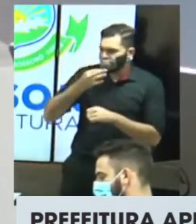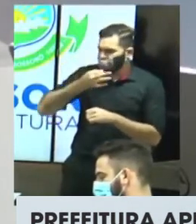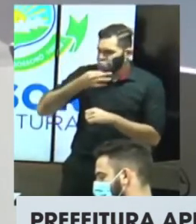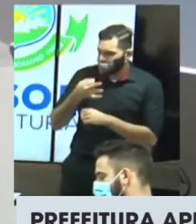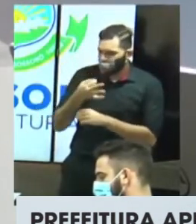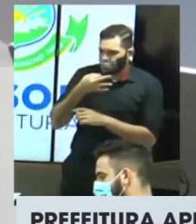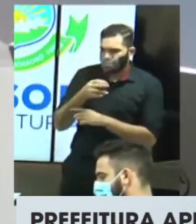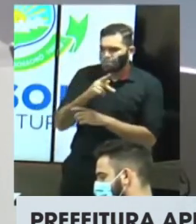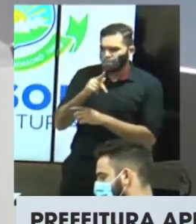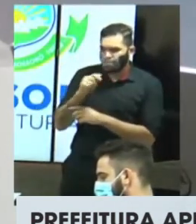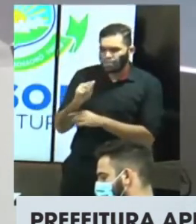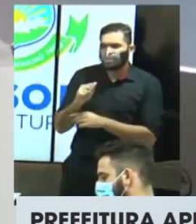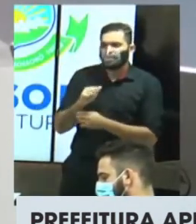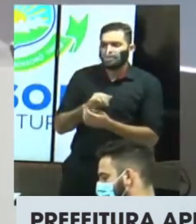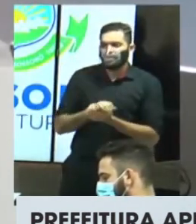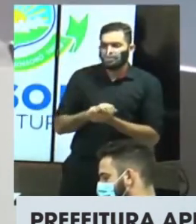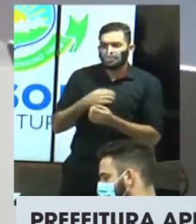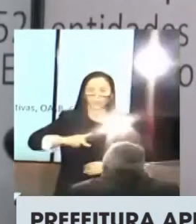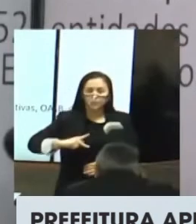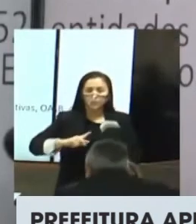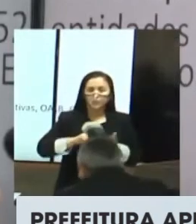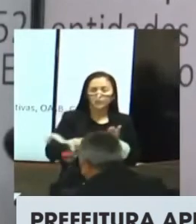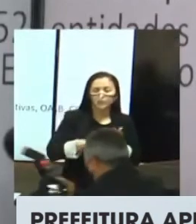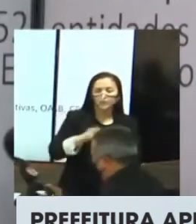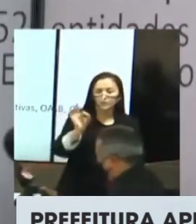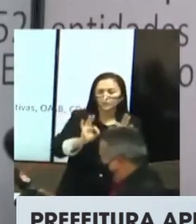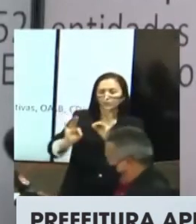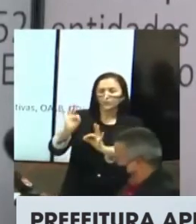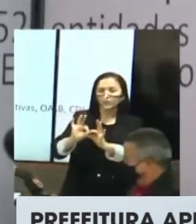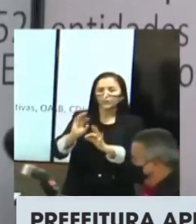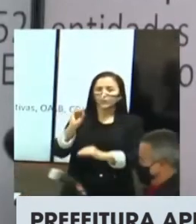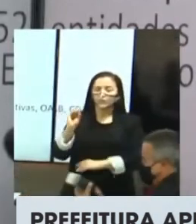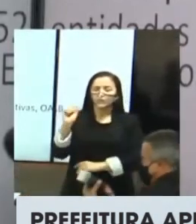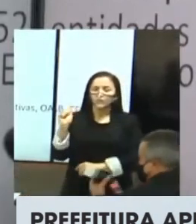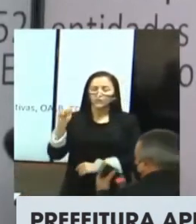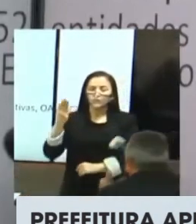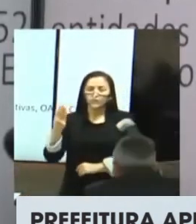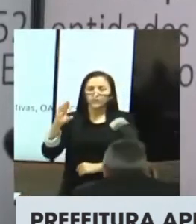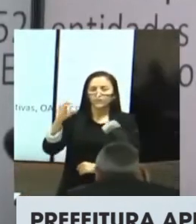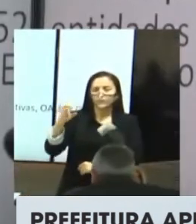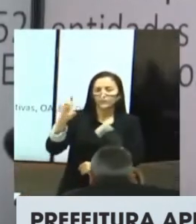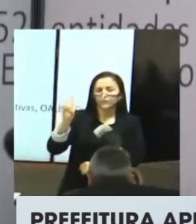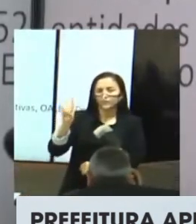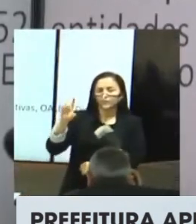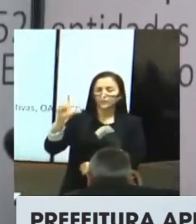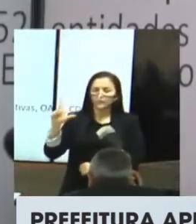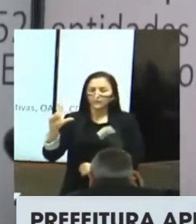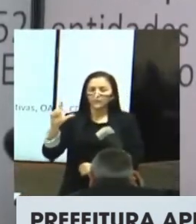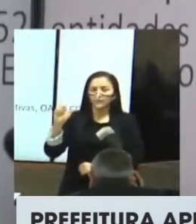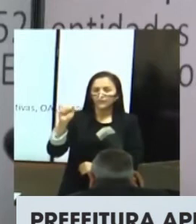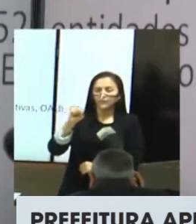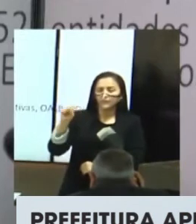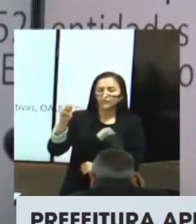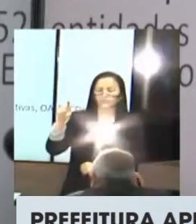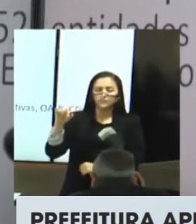educação infantil, implantação de escolas em tempo integral, construção de novas unidades de saúde e